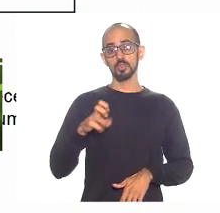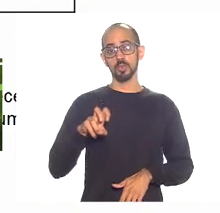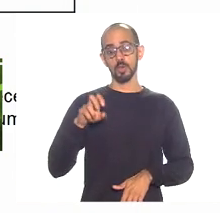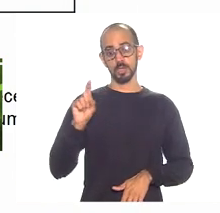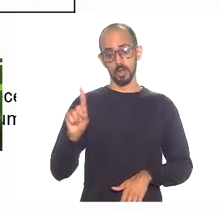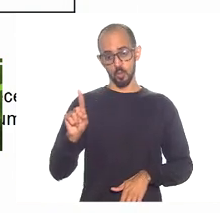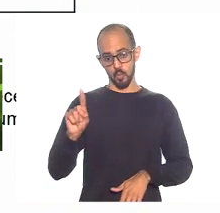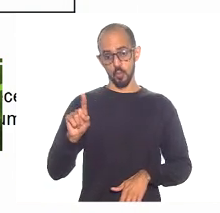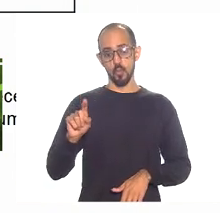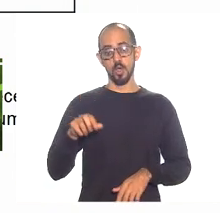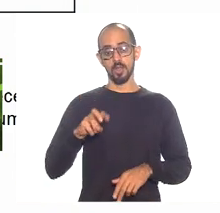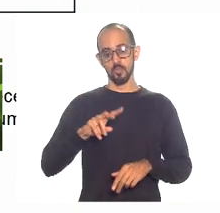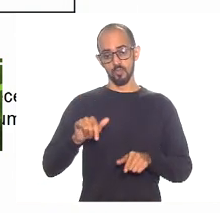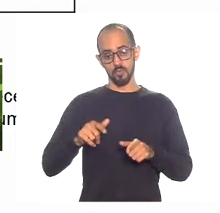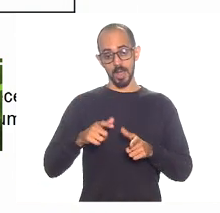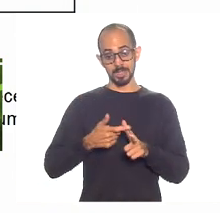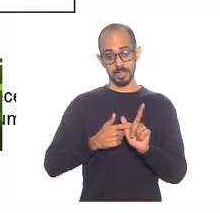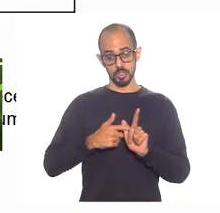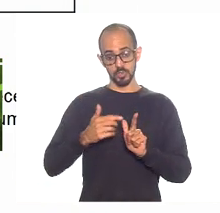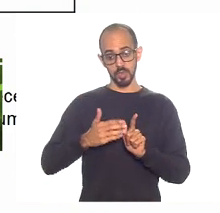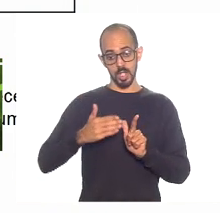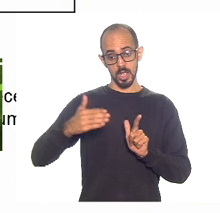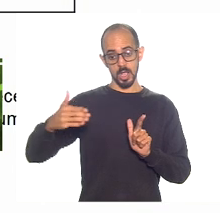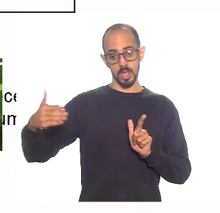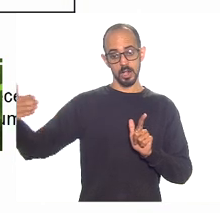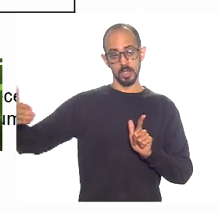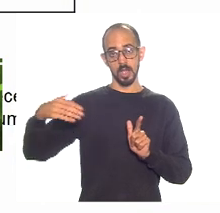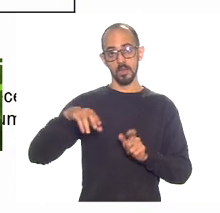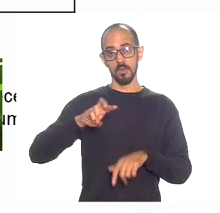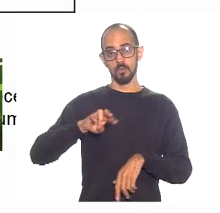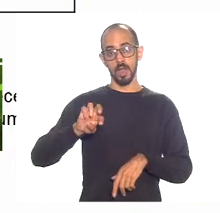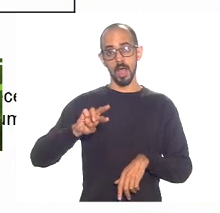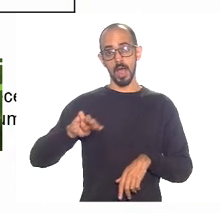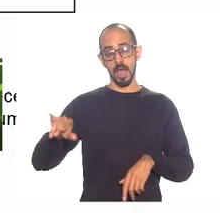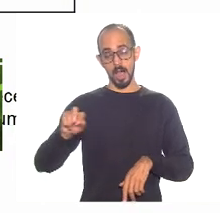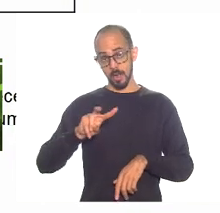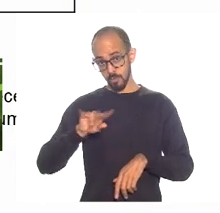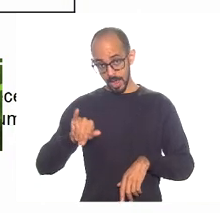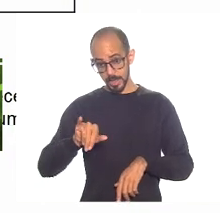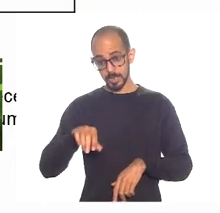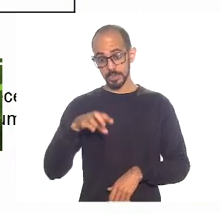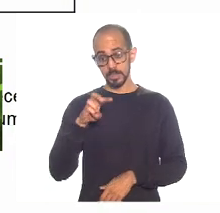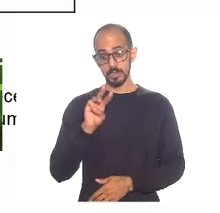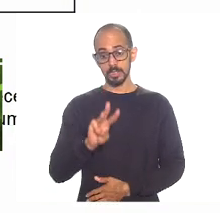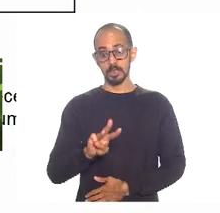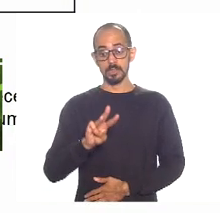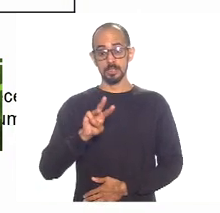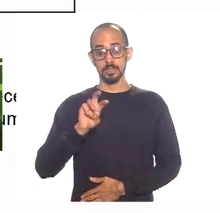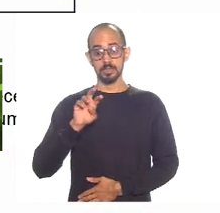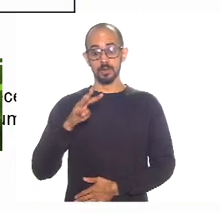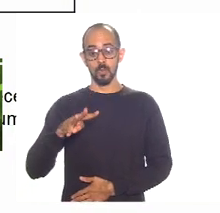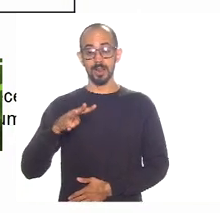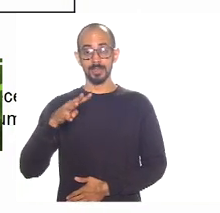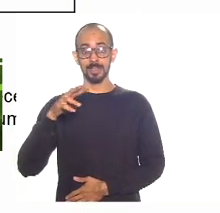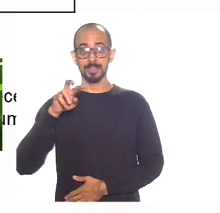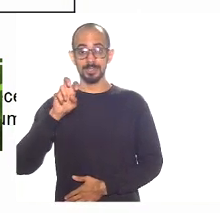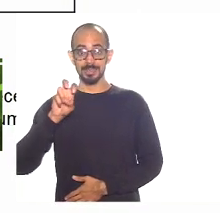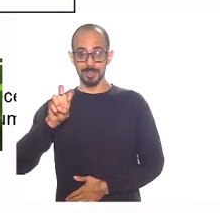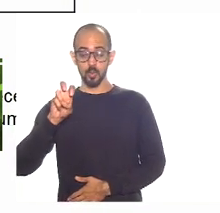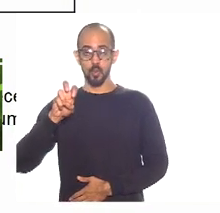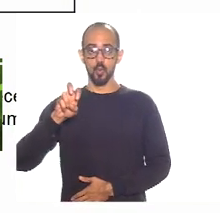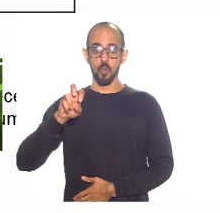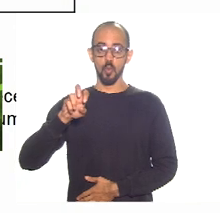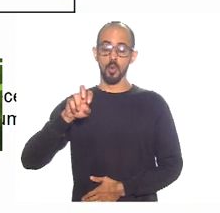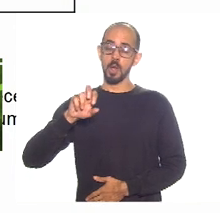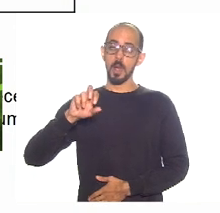vai alongar essa dívida, vai atingir 345 bilhões. E uma parte disso, gente, é porque tem